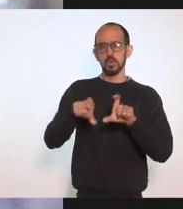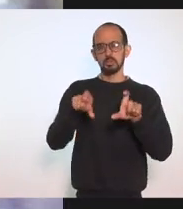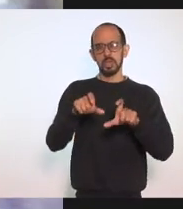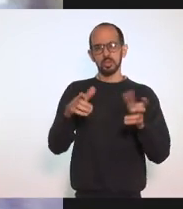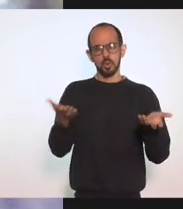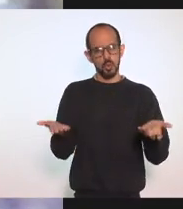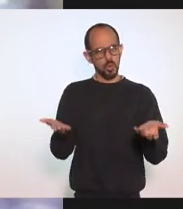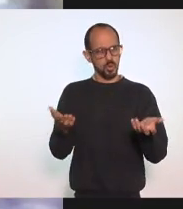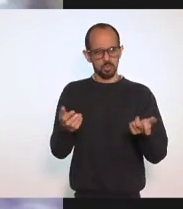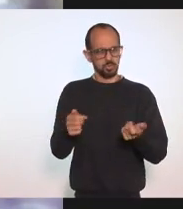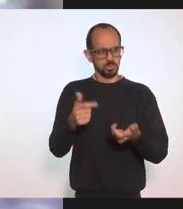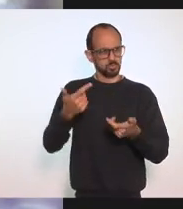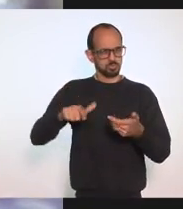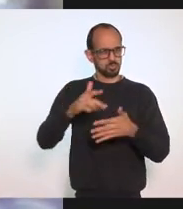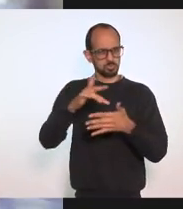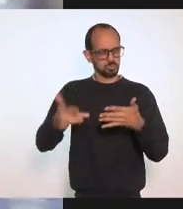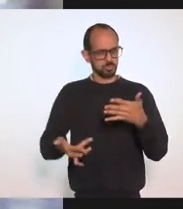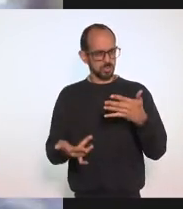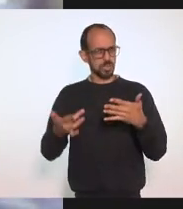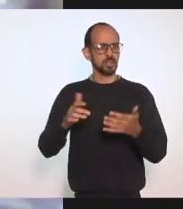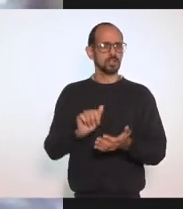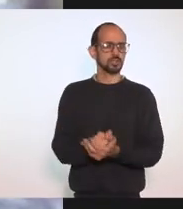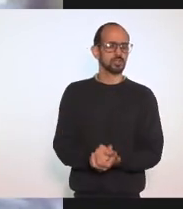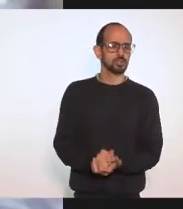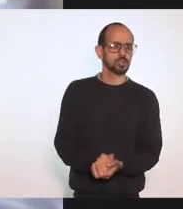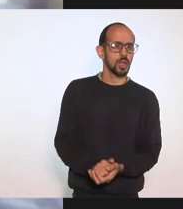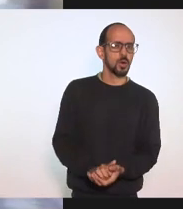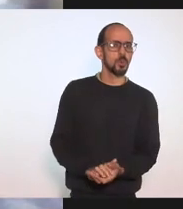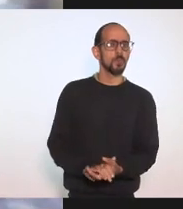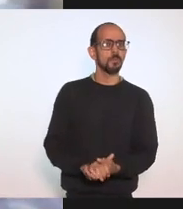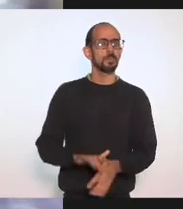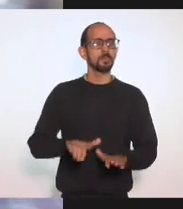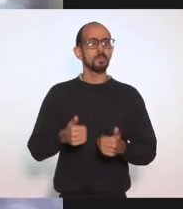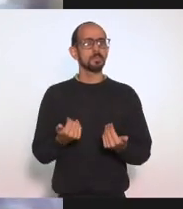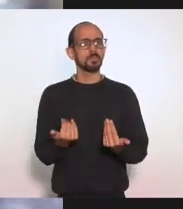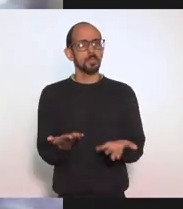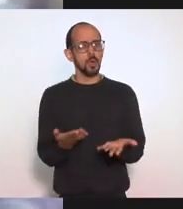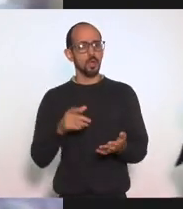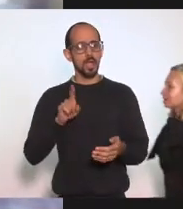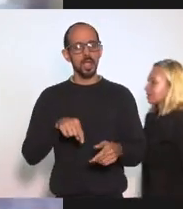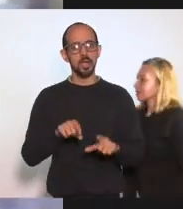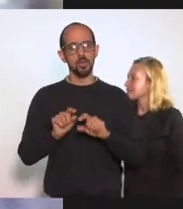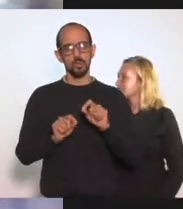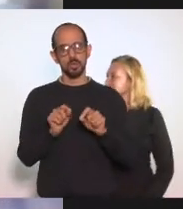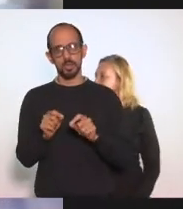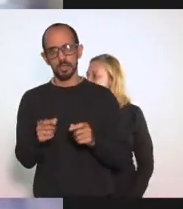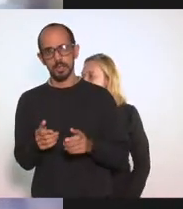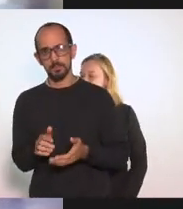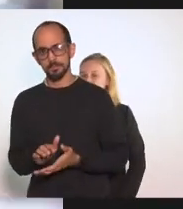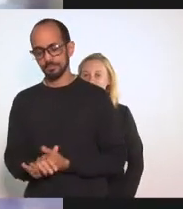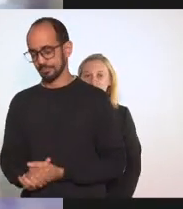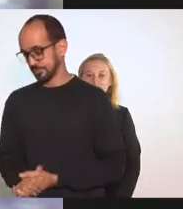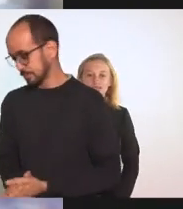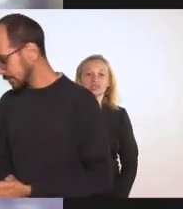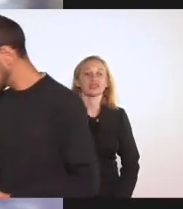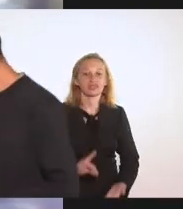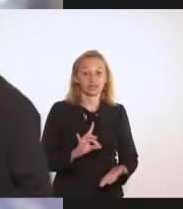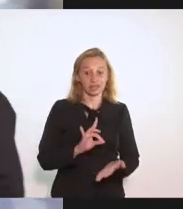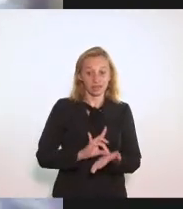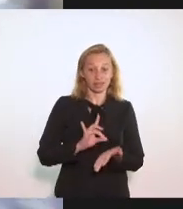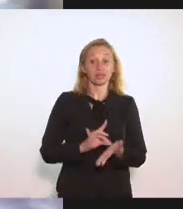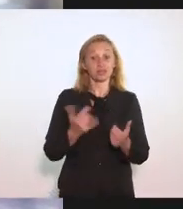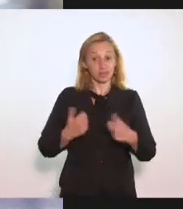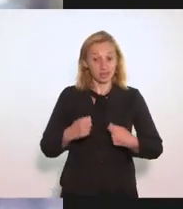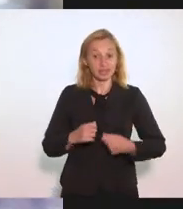Pela Outros meios De comunicação Então Vai aquela pessoa Que Realmente Precisa E quer ir